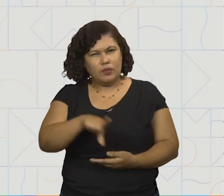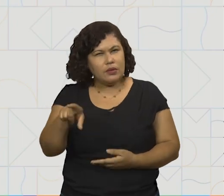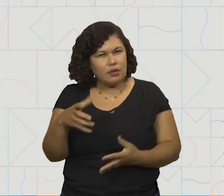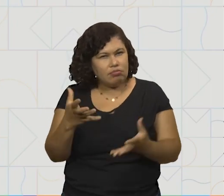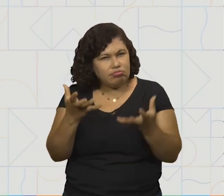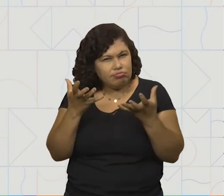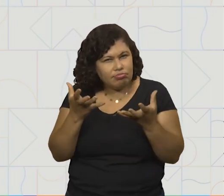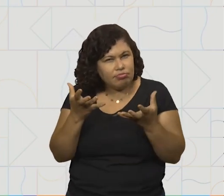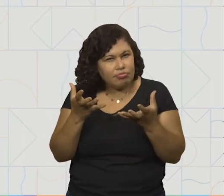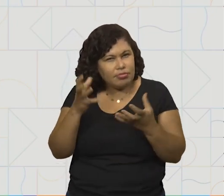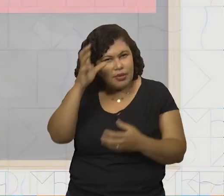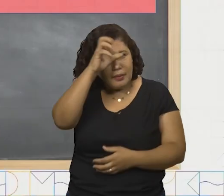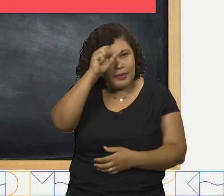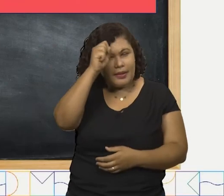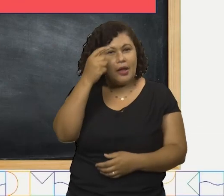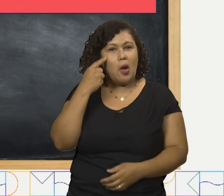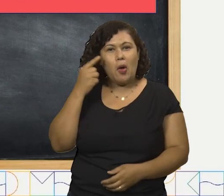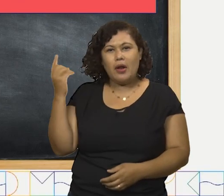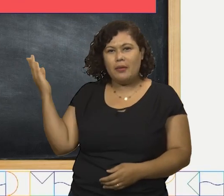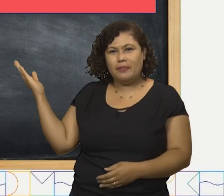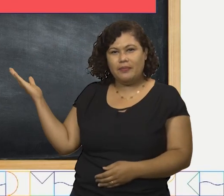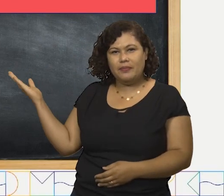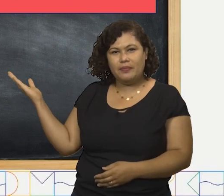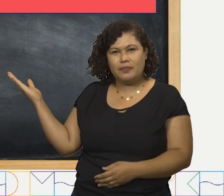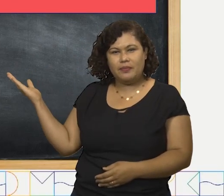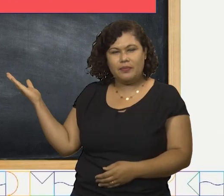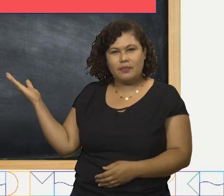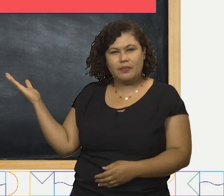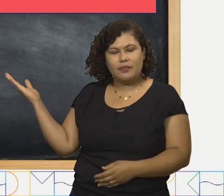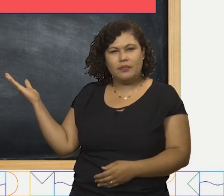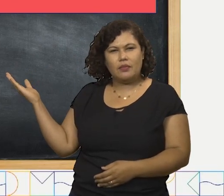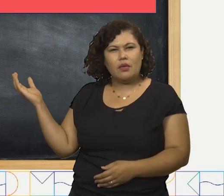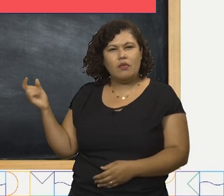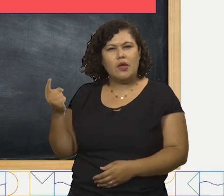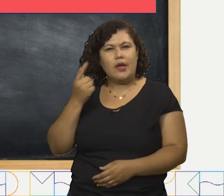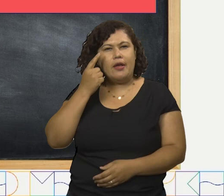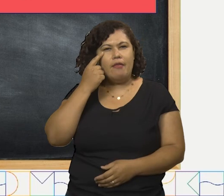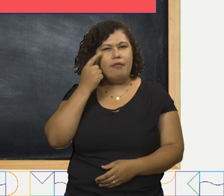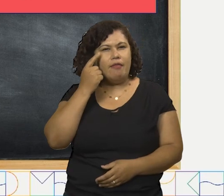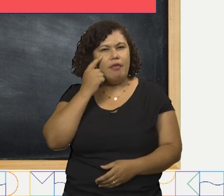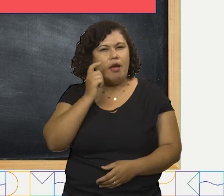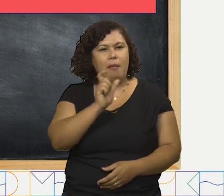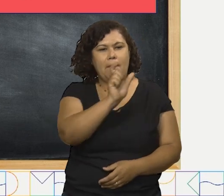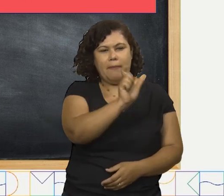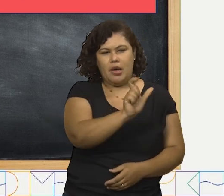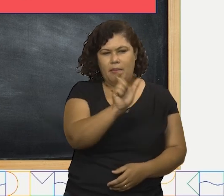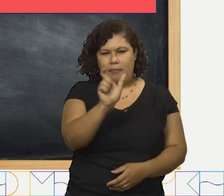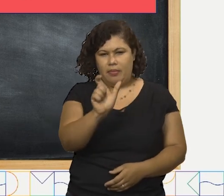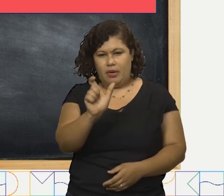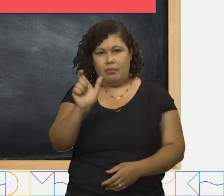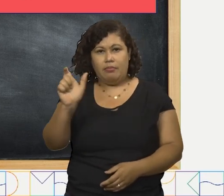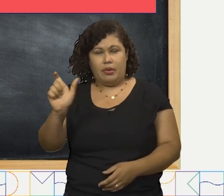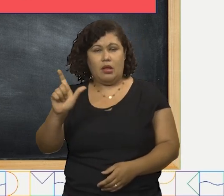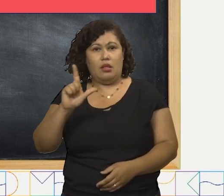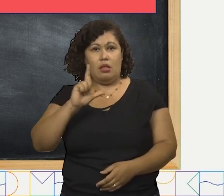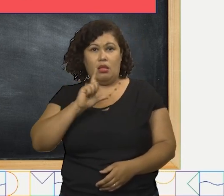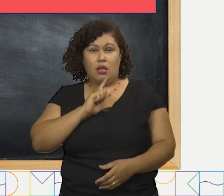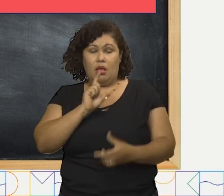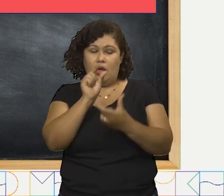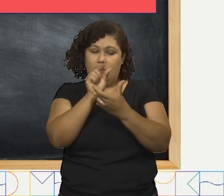Quer ver? Vamos para a tela. Existem palavras que possuem sílabas mais fortes na